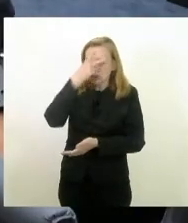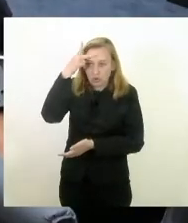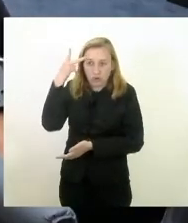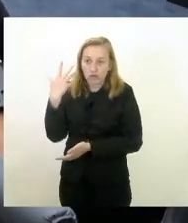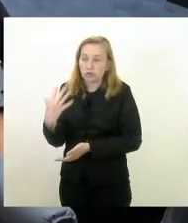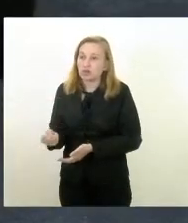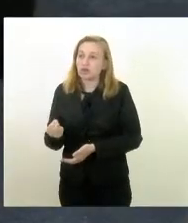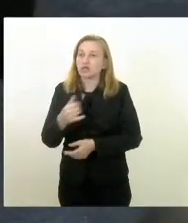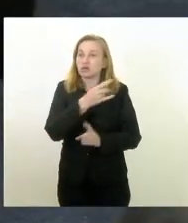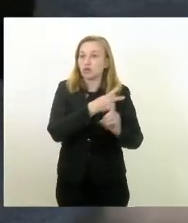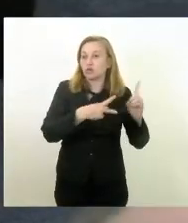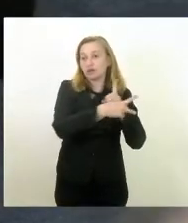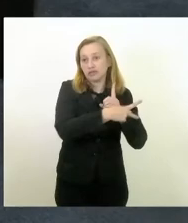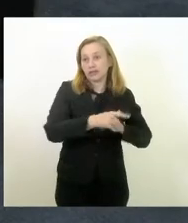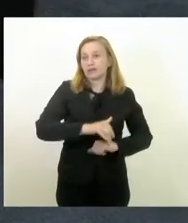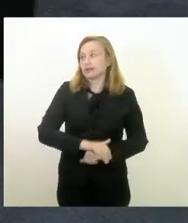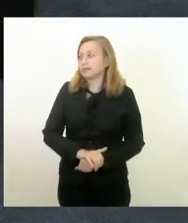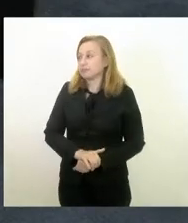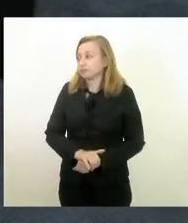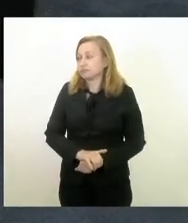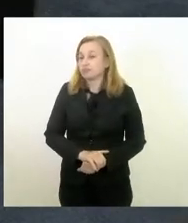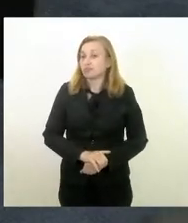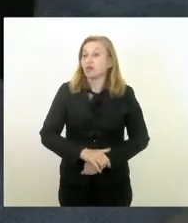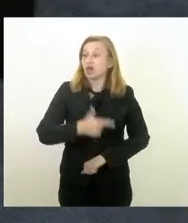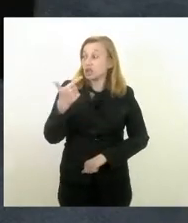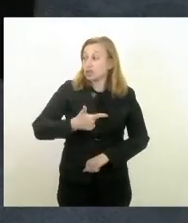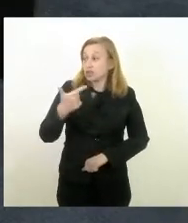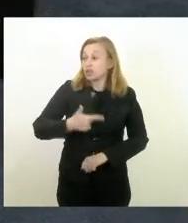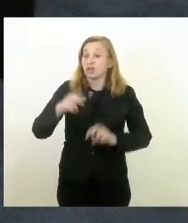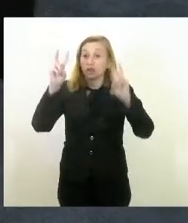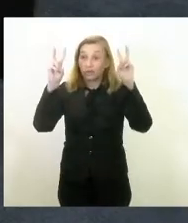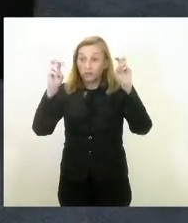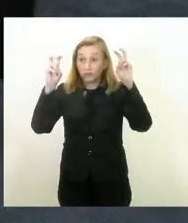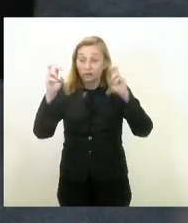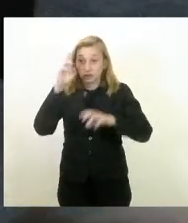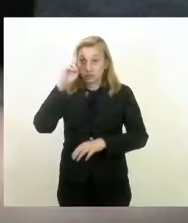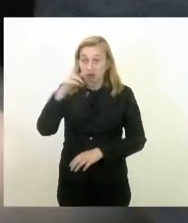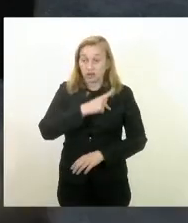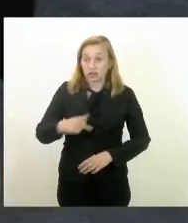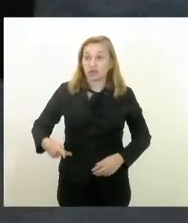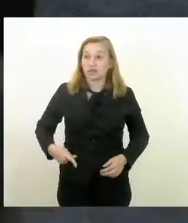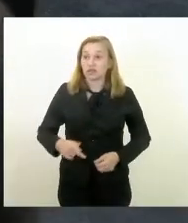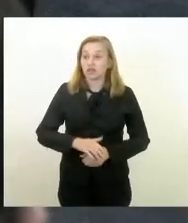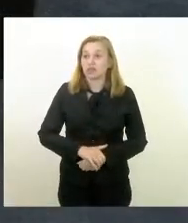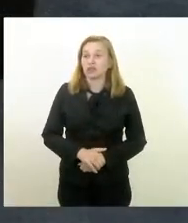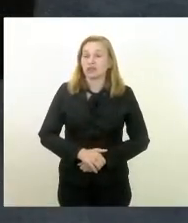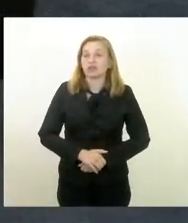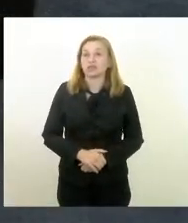do Rio Previdência segunda questão questão senhor presidente é que